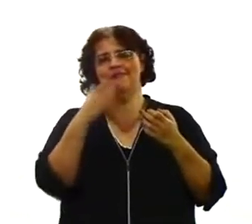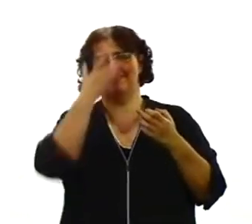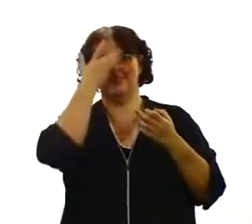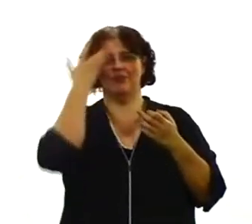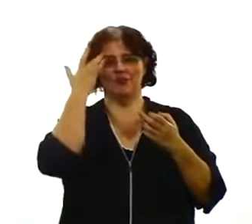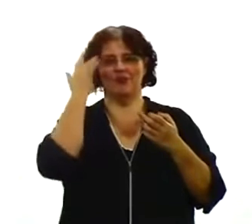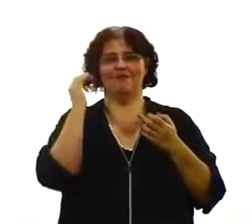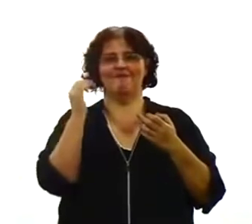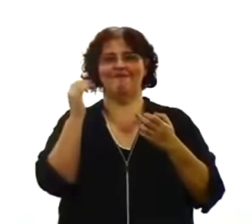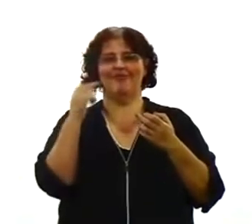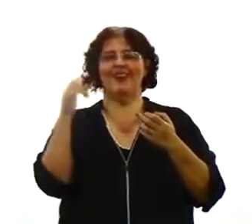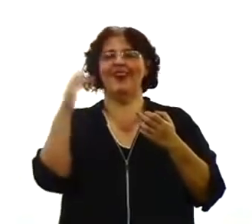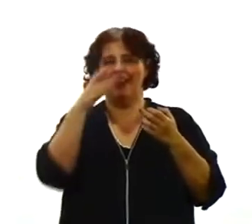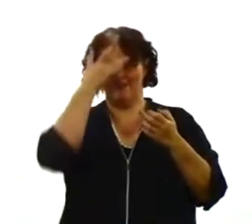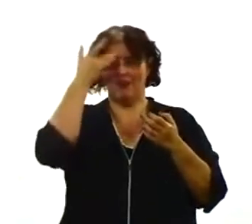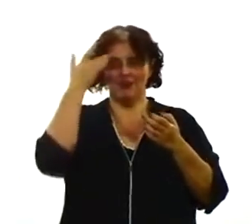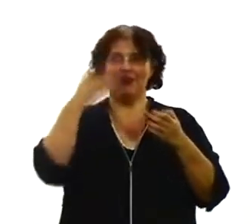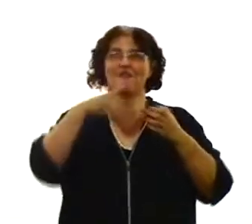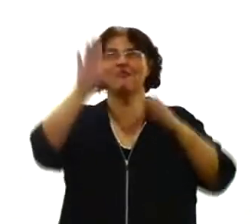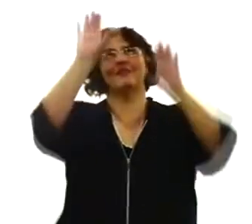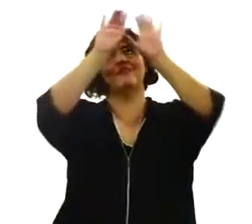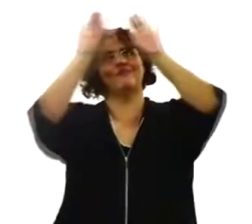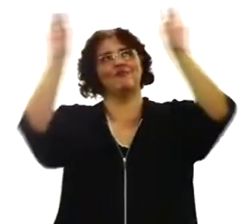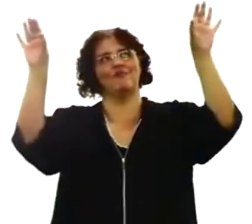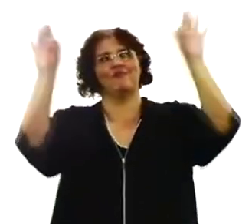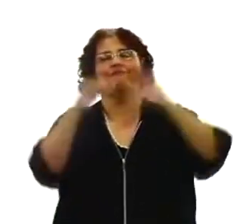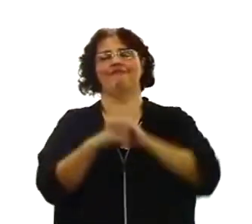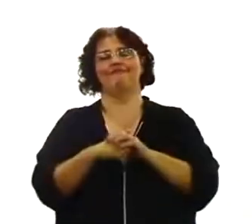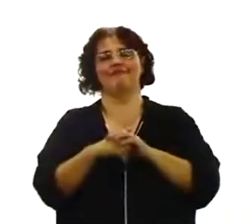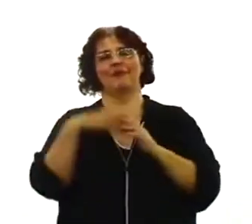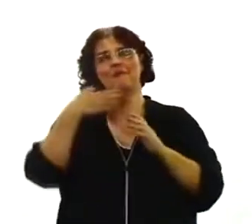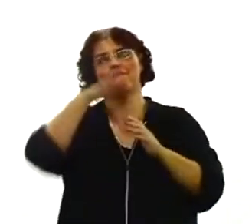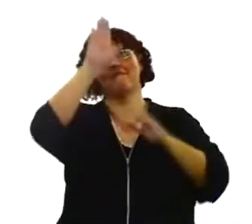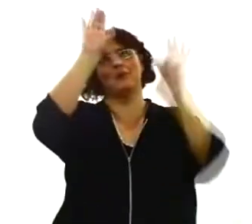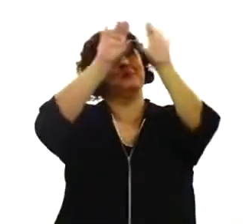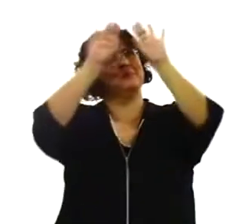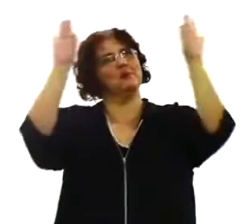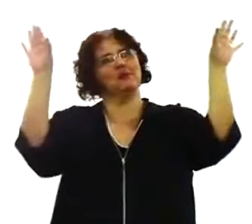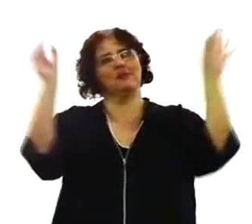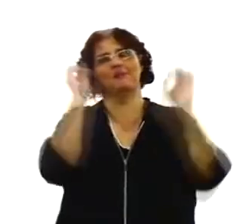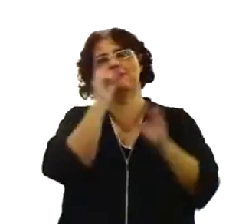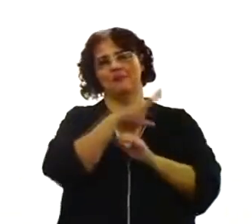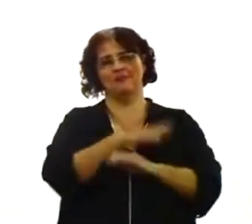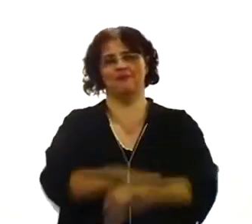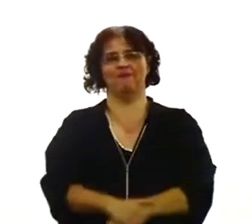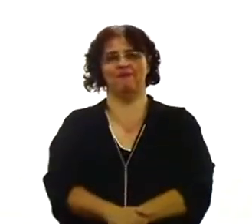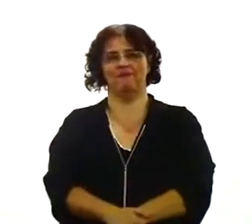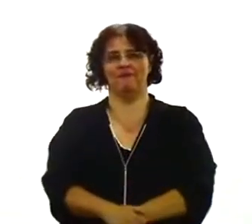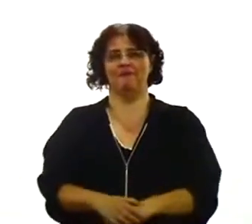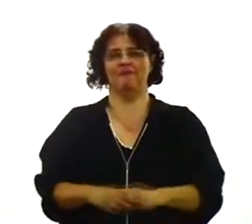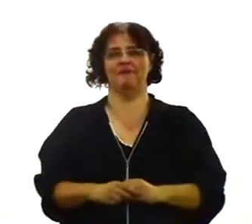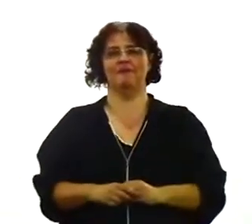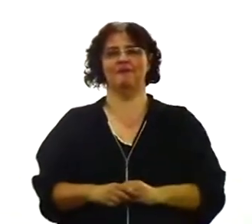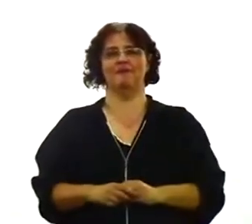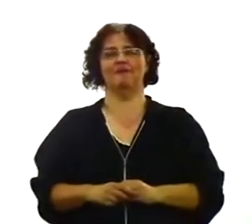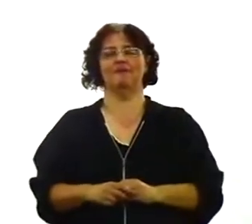novos céus. Lembra que eu falei no início? Olha, talvez você esteja começando a ver este culto, mas